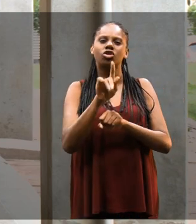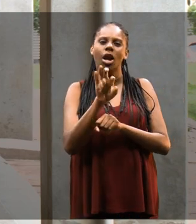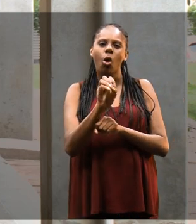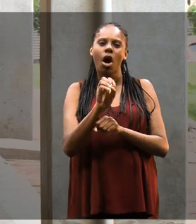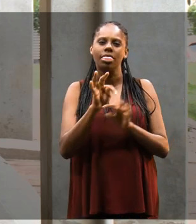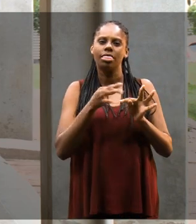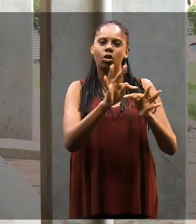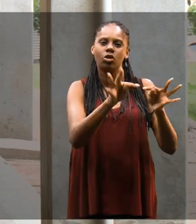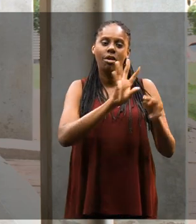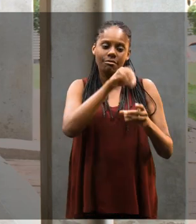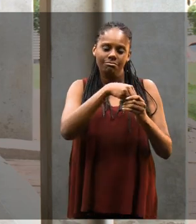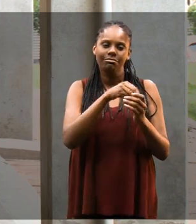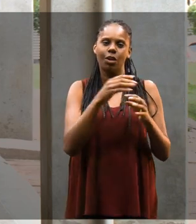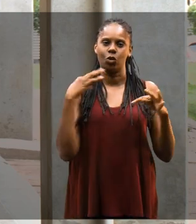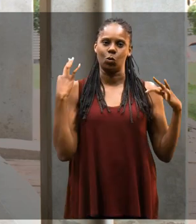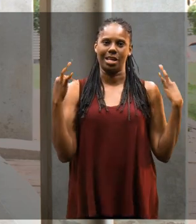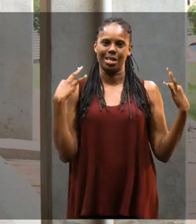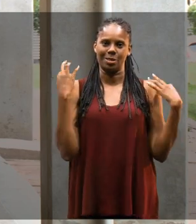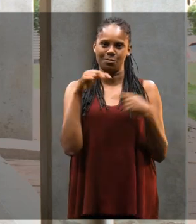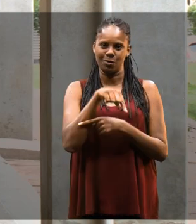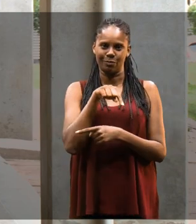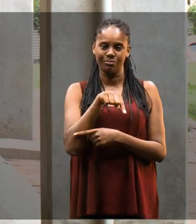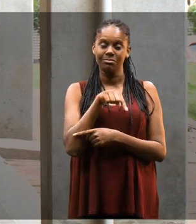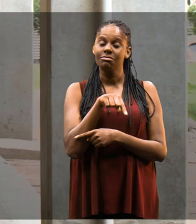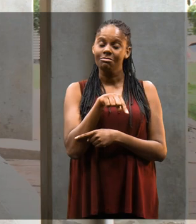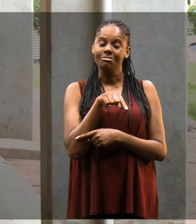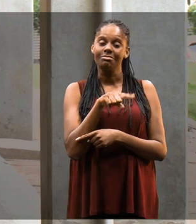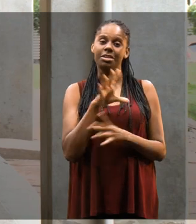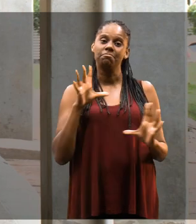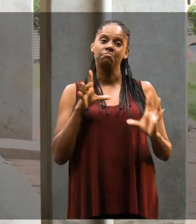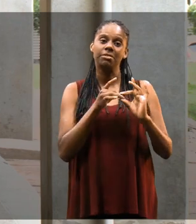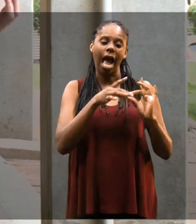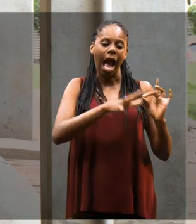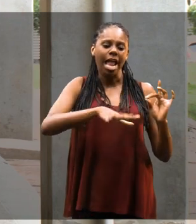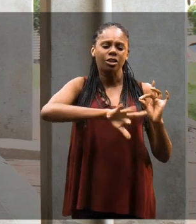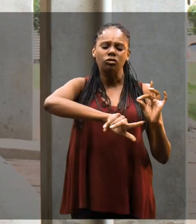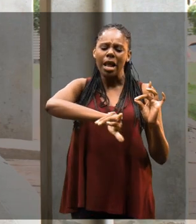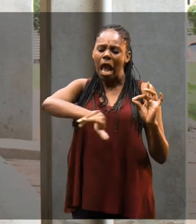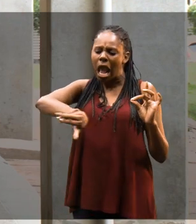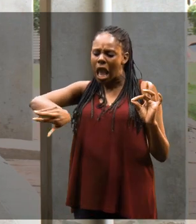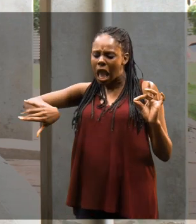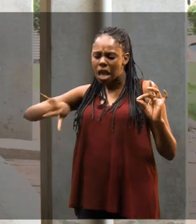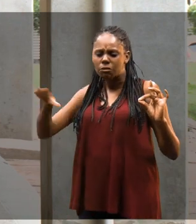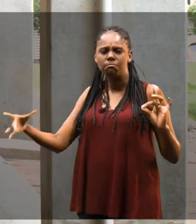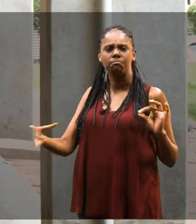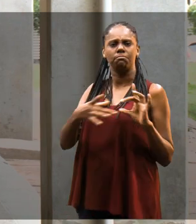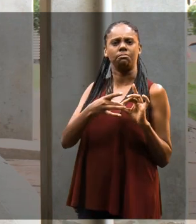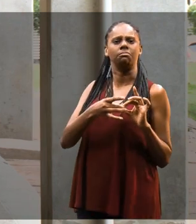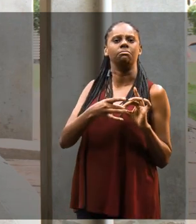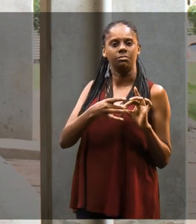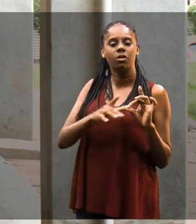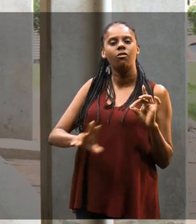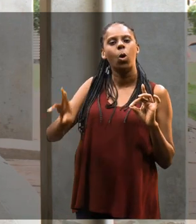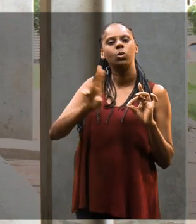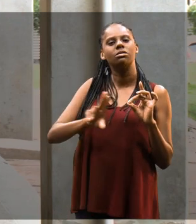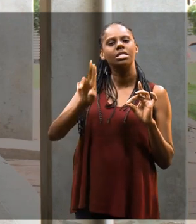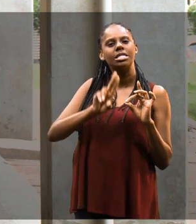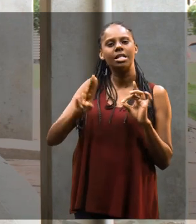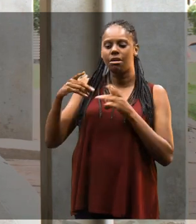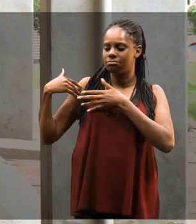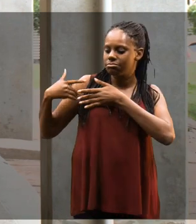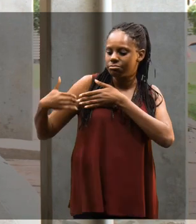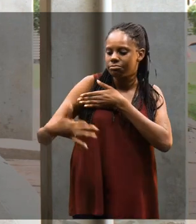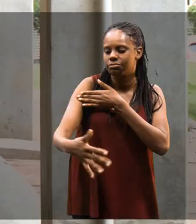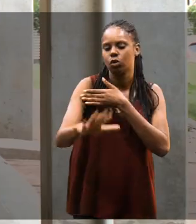geotecnologias aplicadas ao turismo. Então, a gente conecta diferentes áreas que vão ser utilizadas no nosso